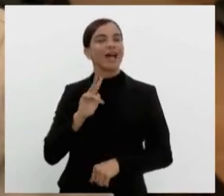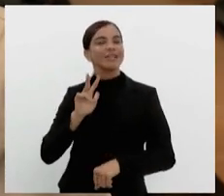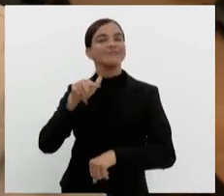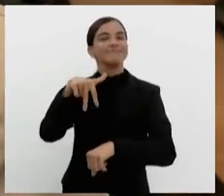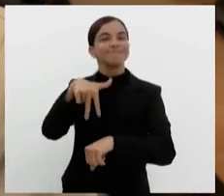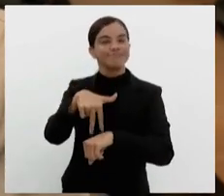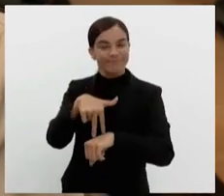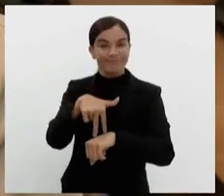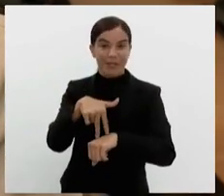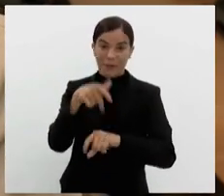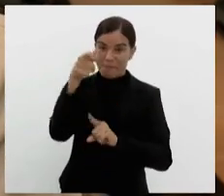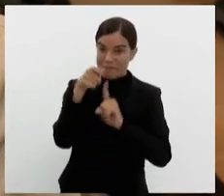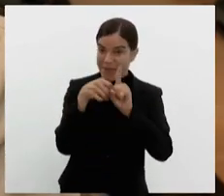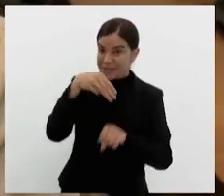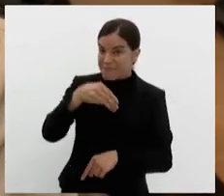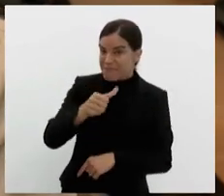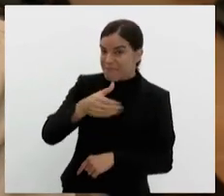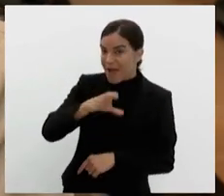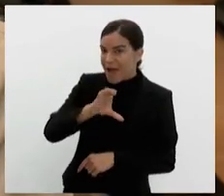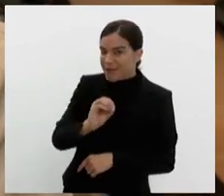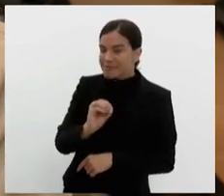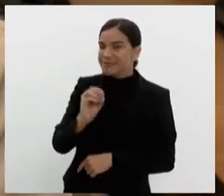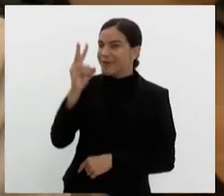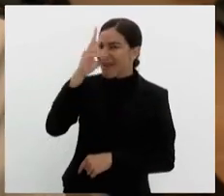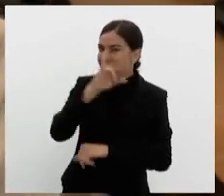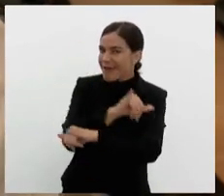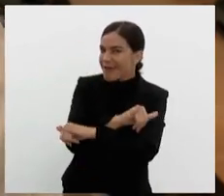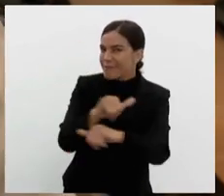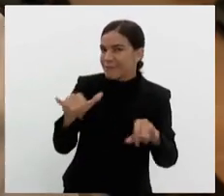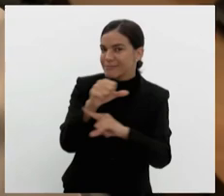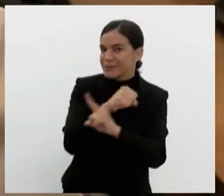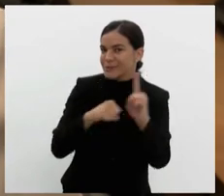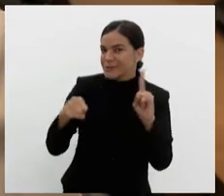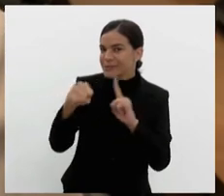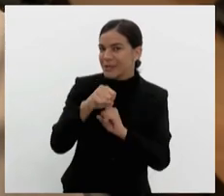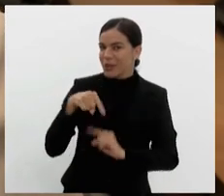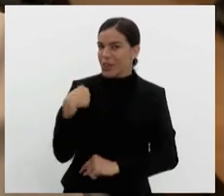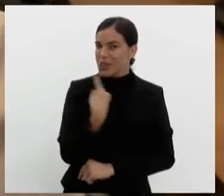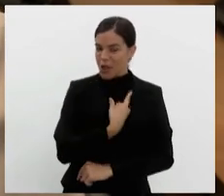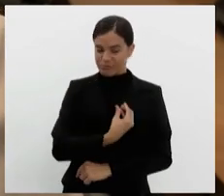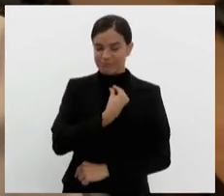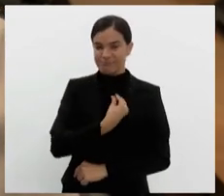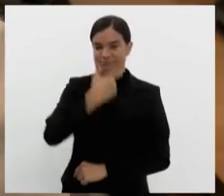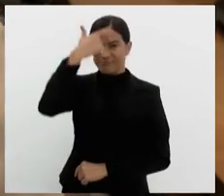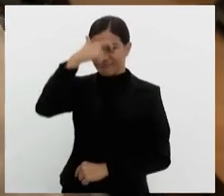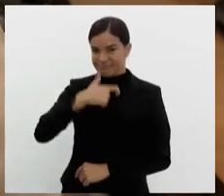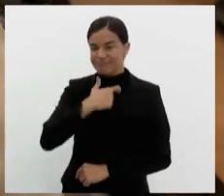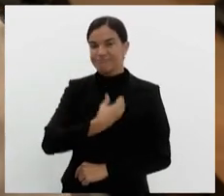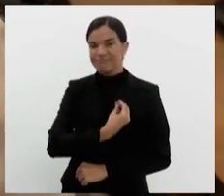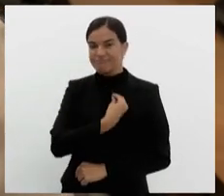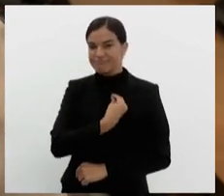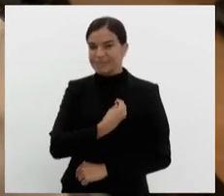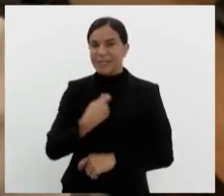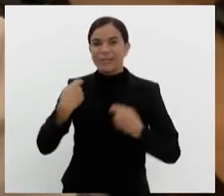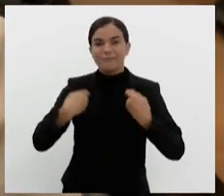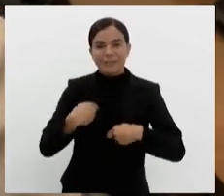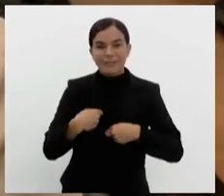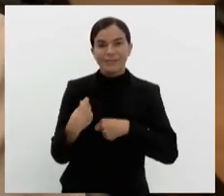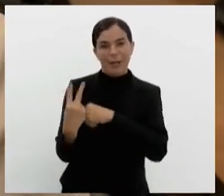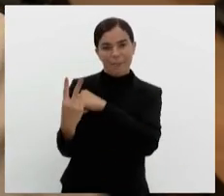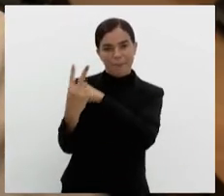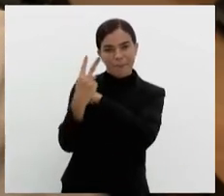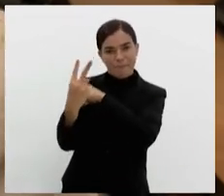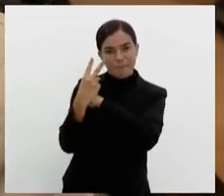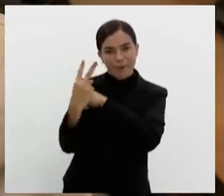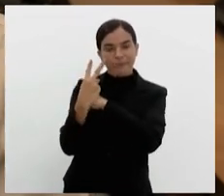Então é no mês de março que a gente gosta de trazer a lembrança que nós existimos, que nós precisamos ser protegidas,